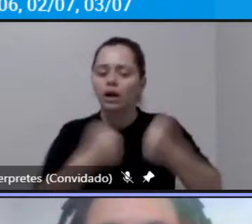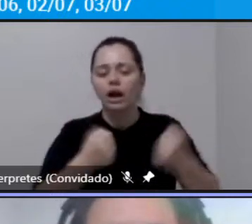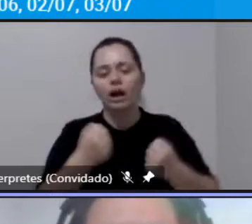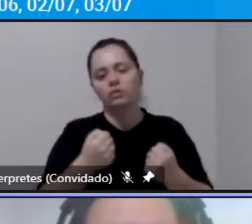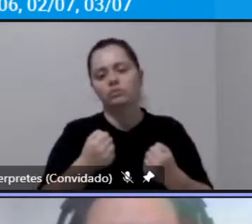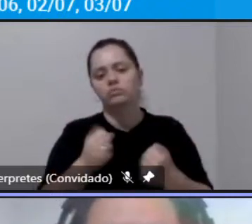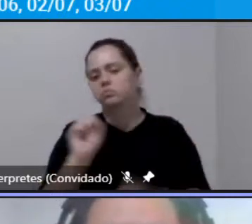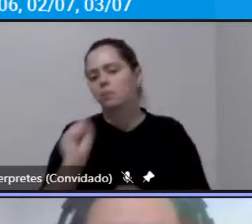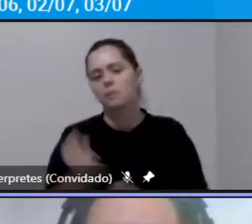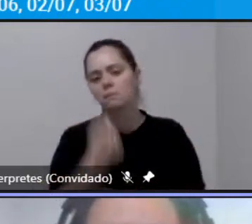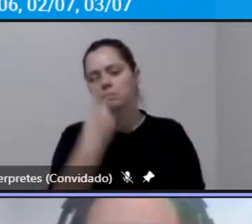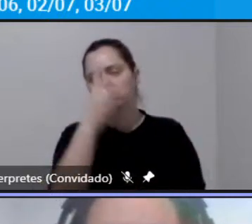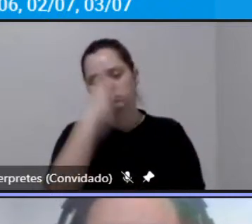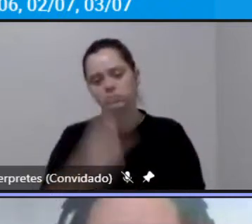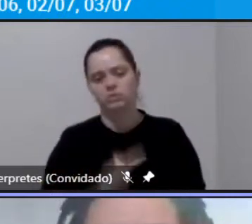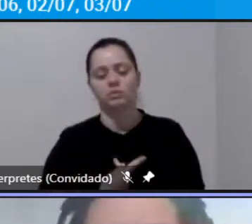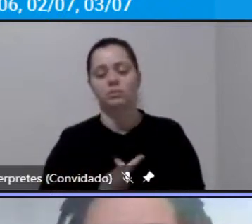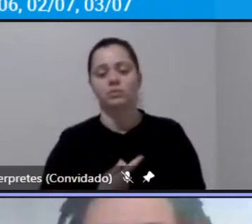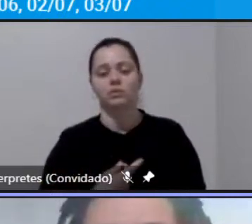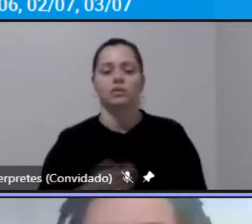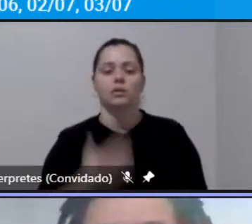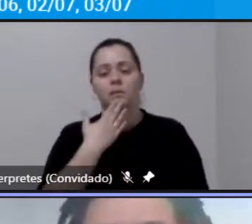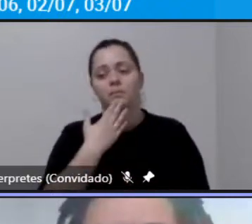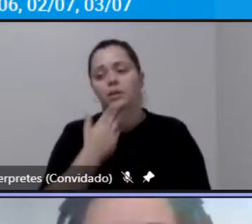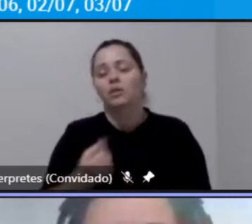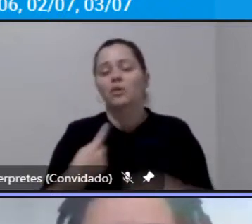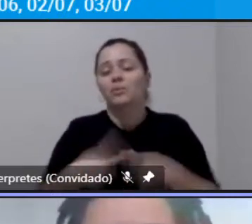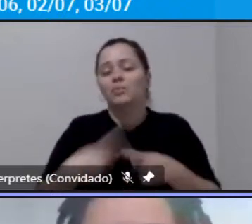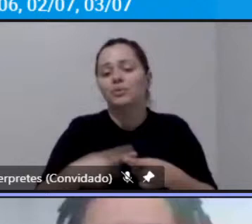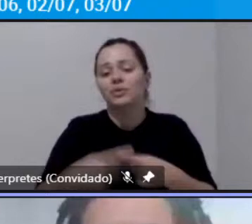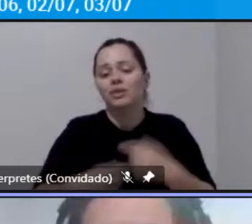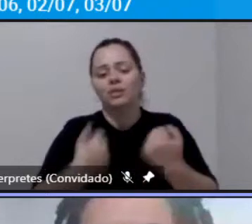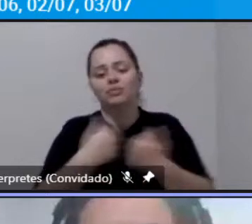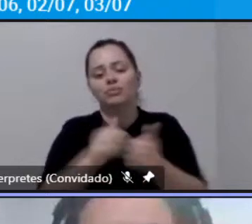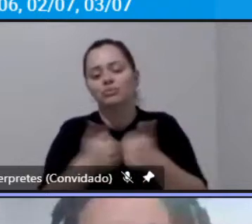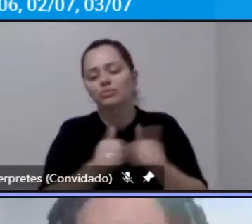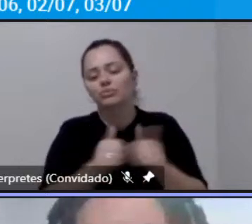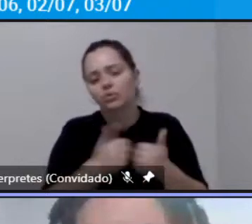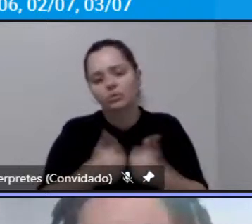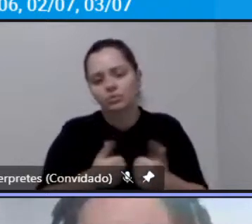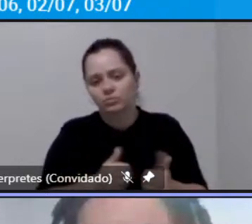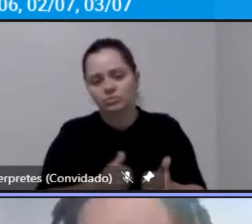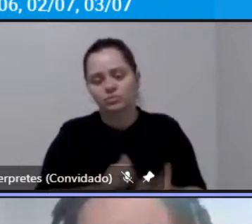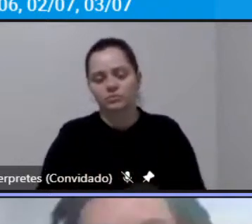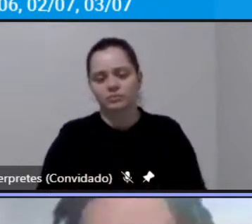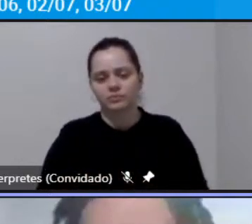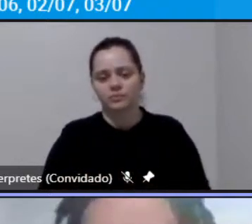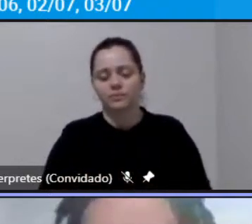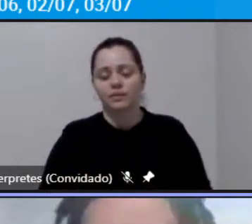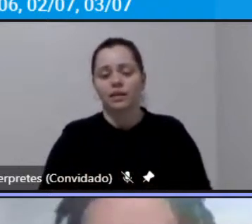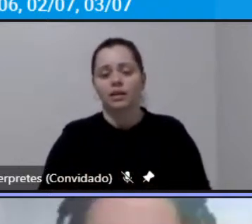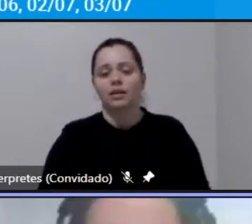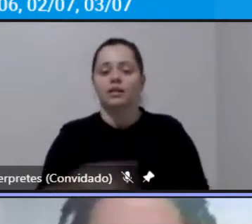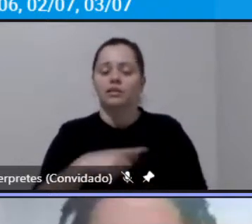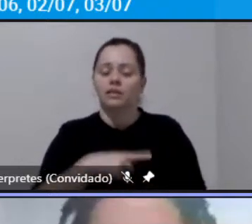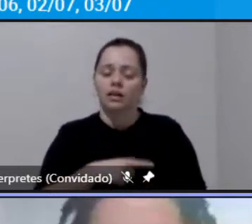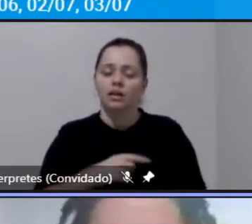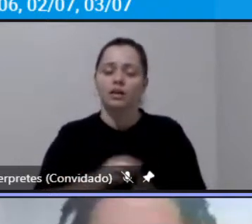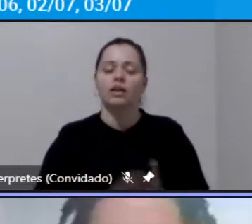então isso também demonstra como é o serviço como a qualidade do serviço